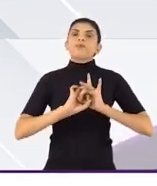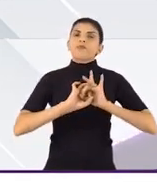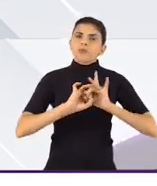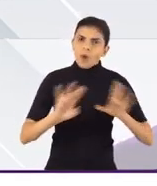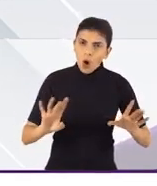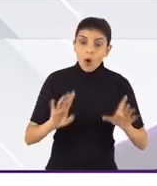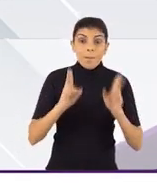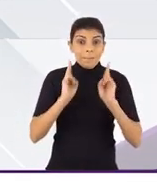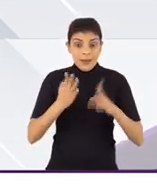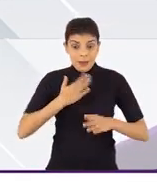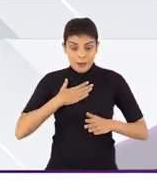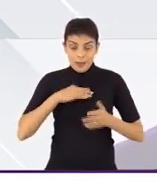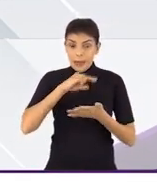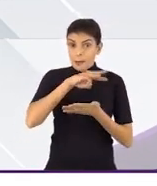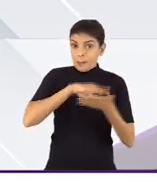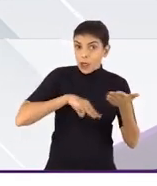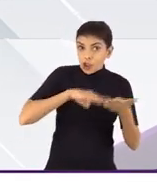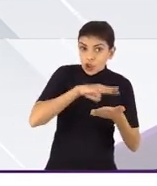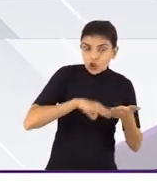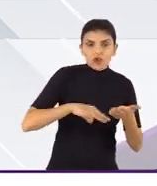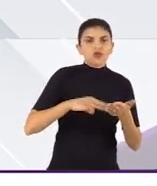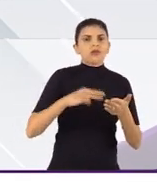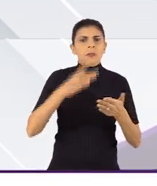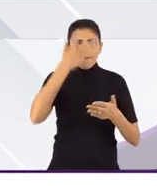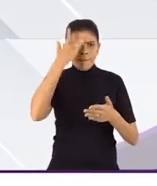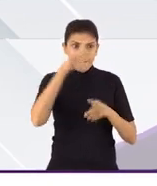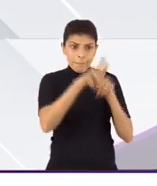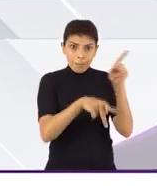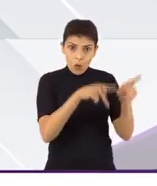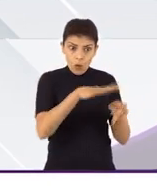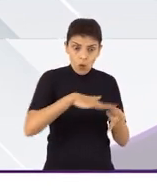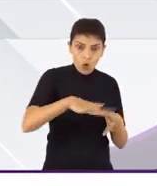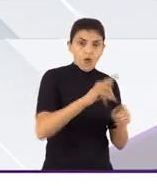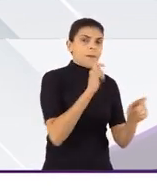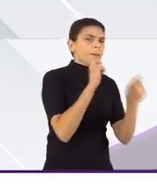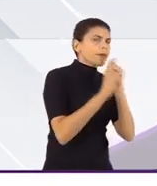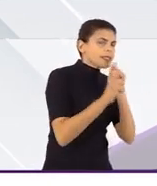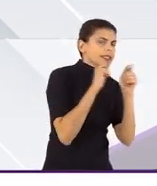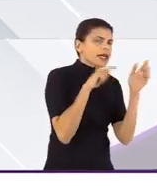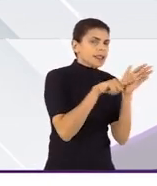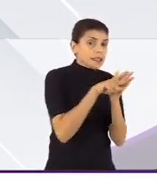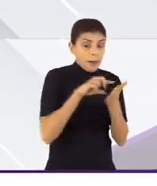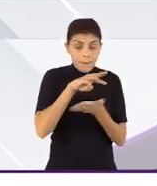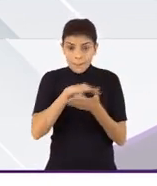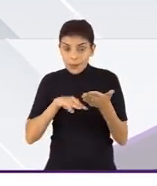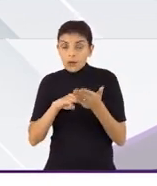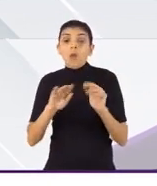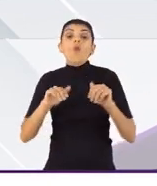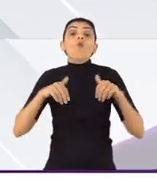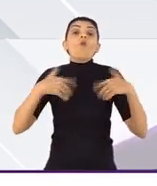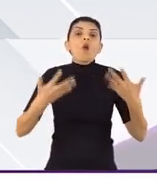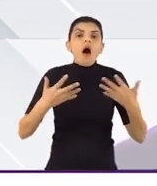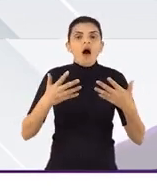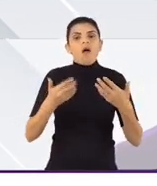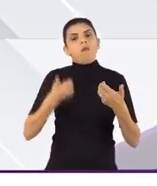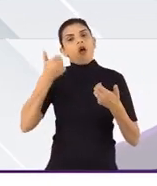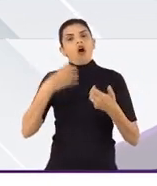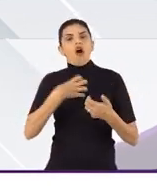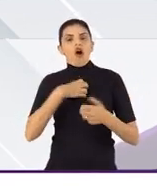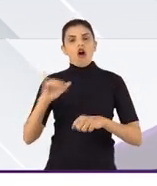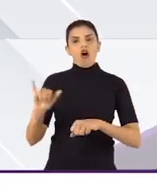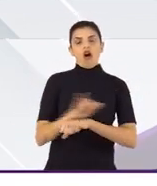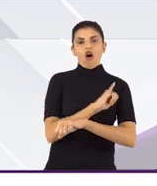pesquisador veja dentro da sua população e dentro da sua metodologia qual a melhor